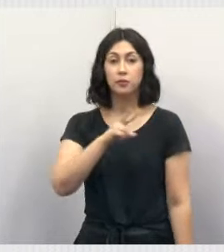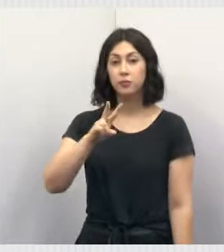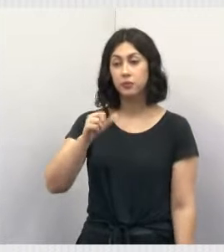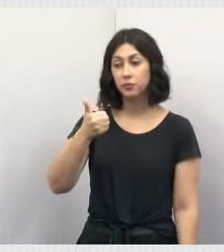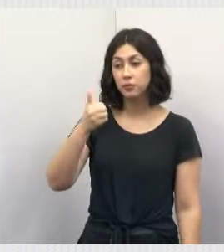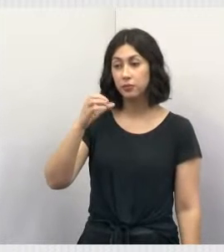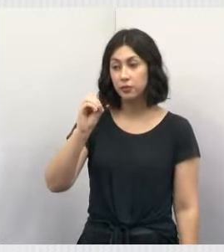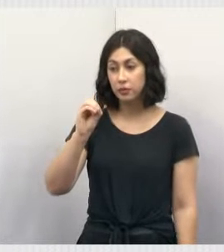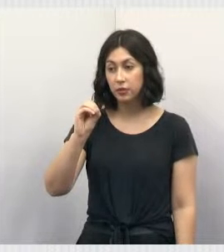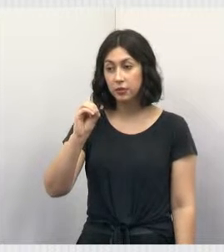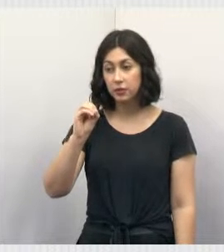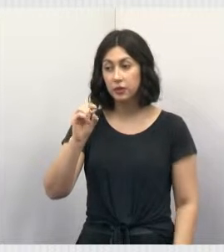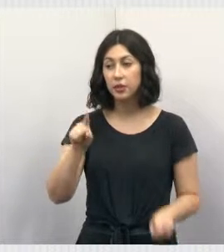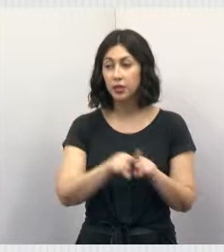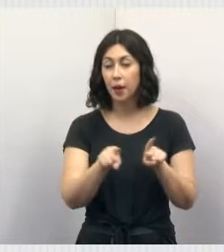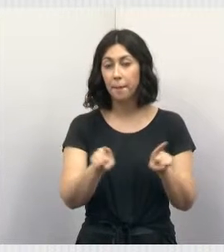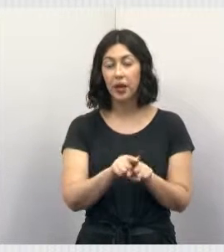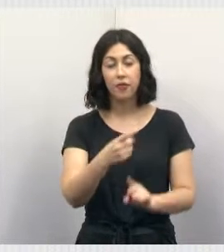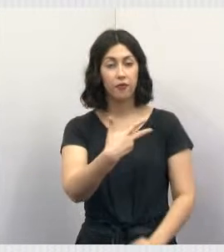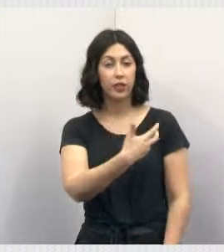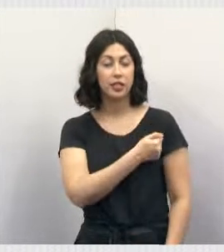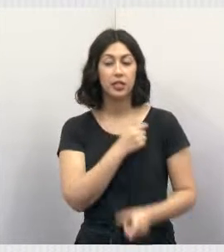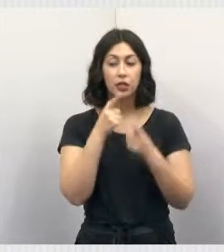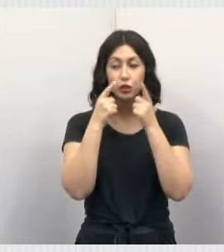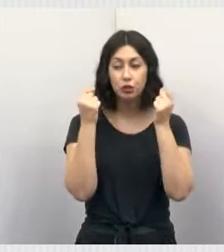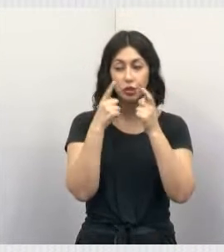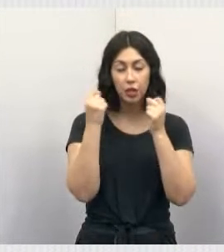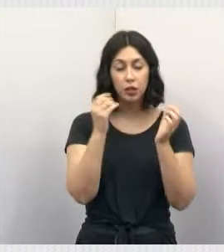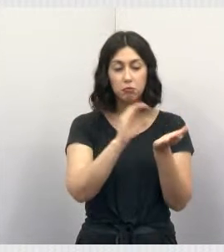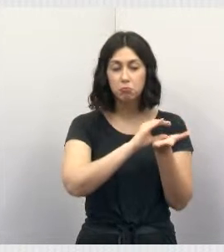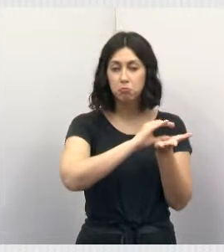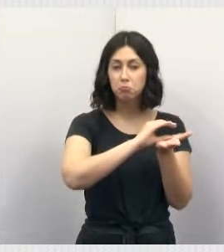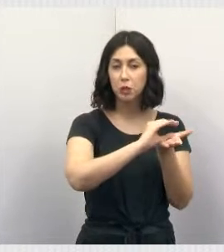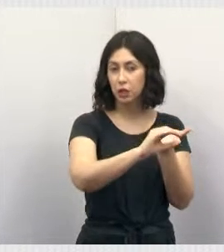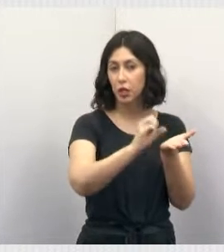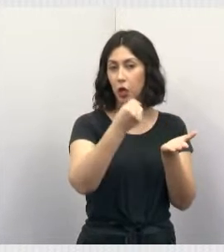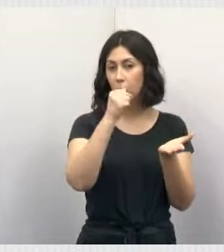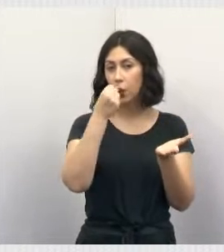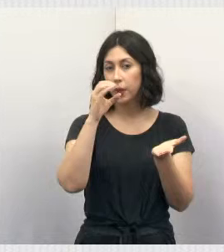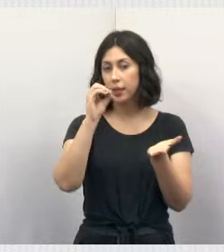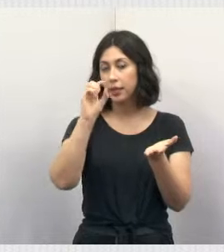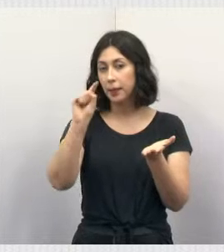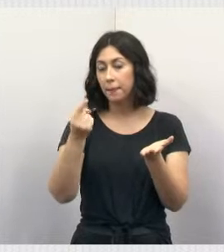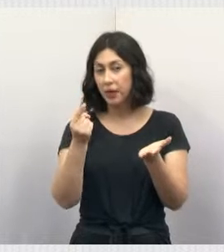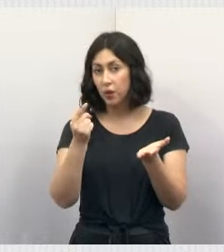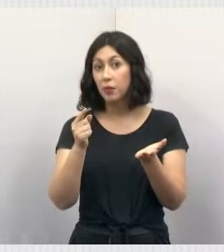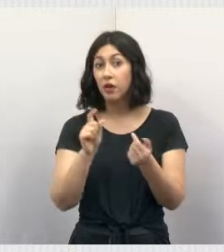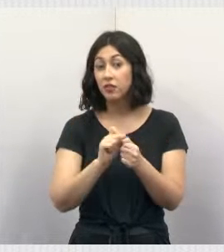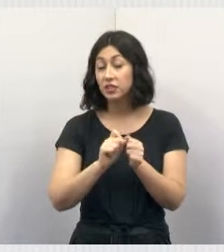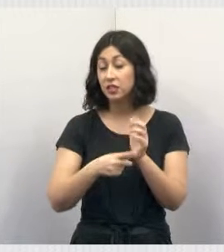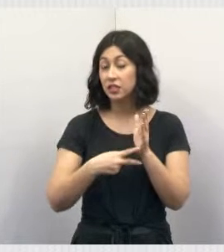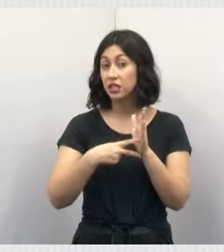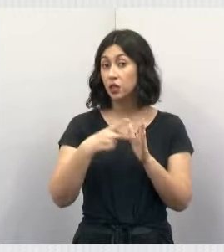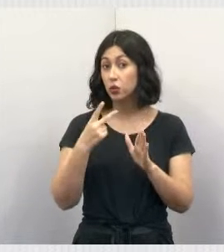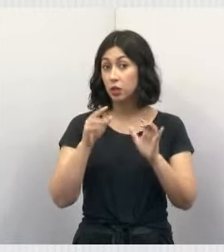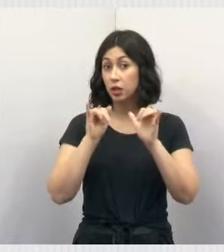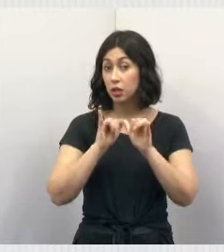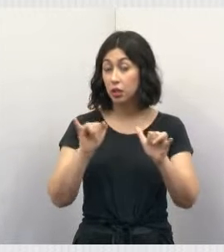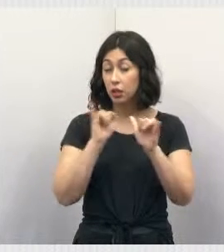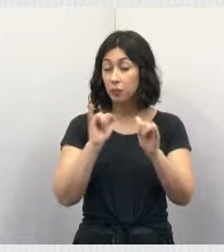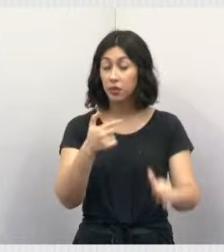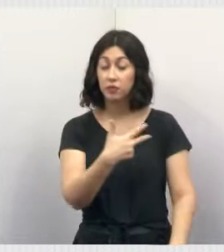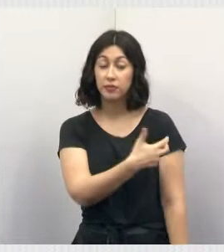e quadro para Felina, onde eu enviei uma emenda de 80 mil para fazer a segunda campanha de vacinação.